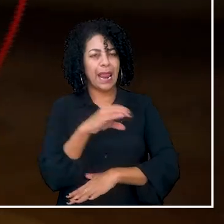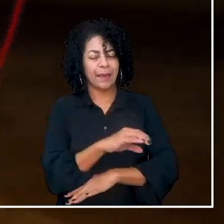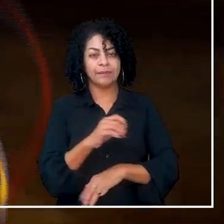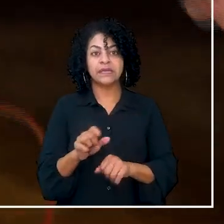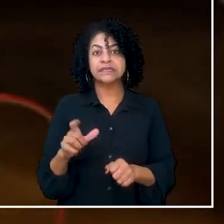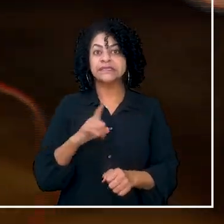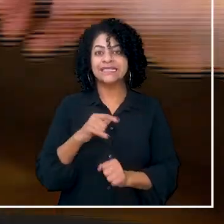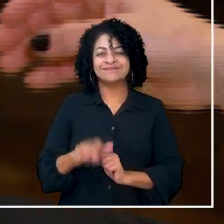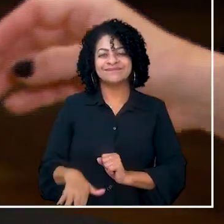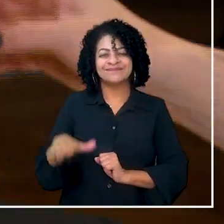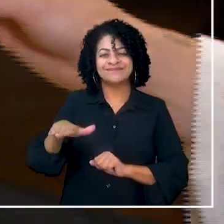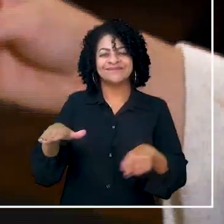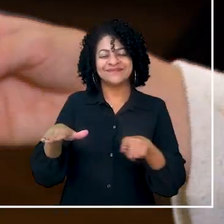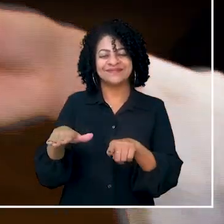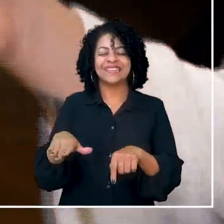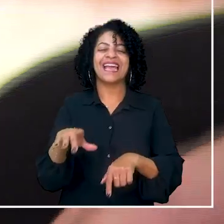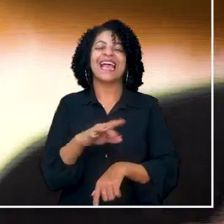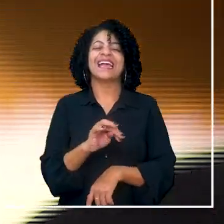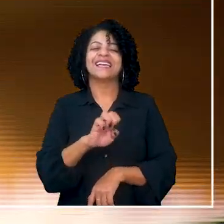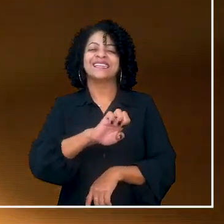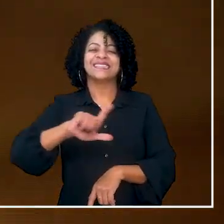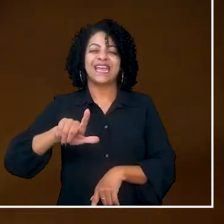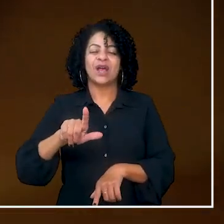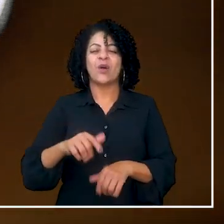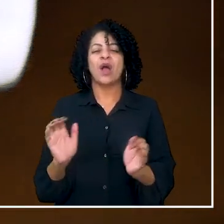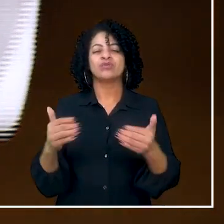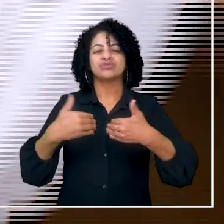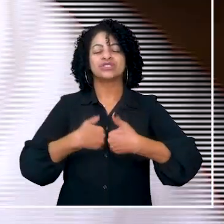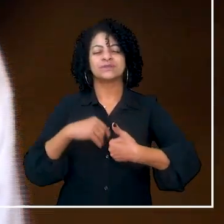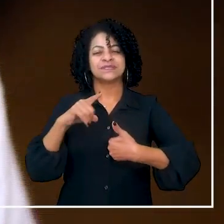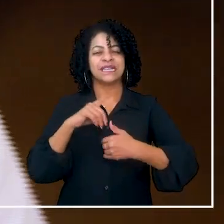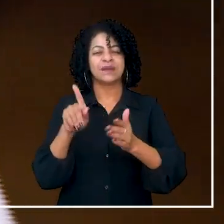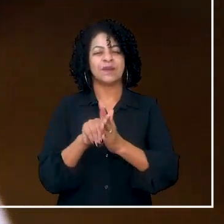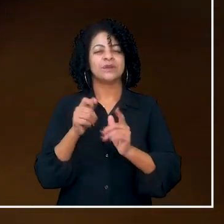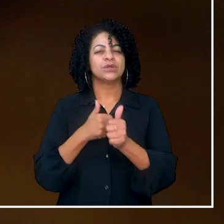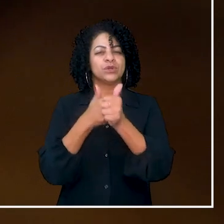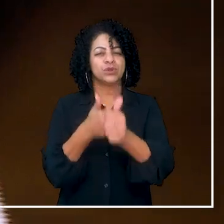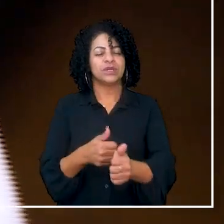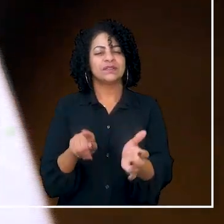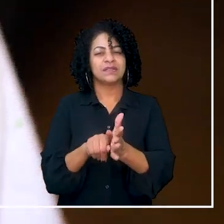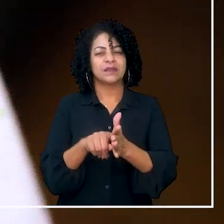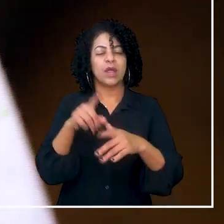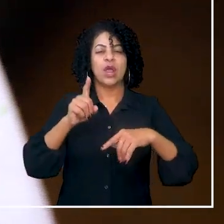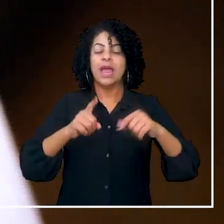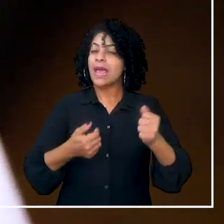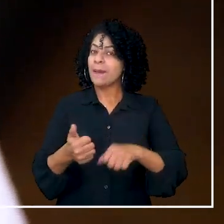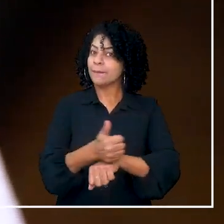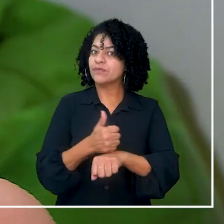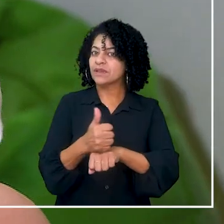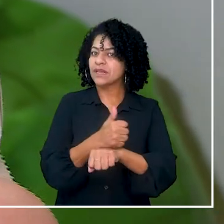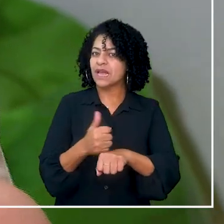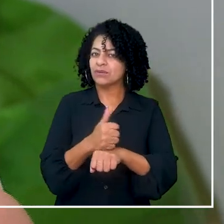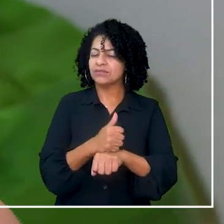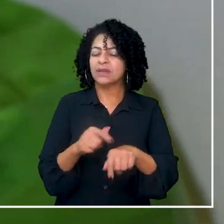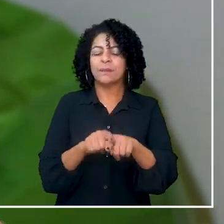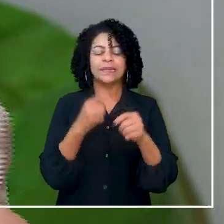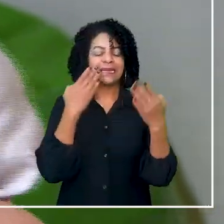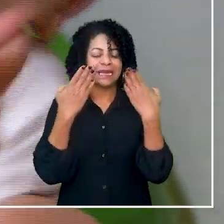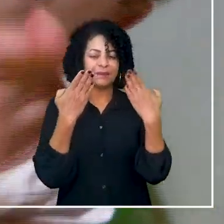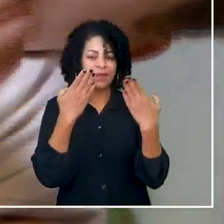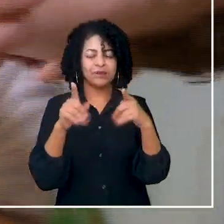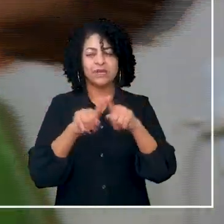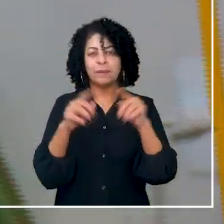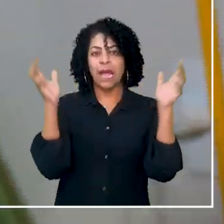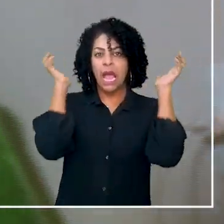as crianças demandam atenção extra. Theo tem autismo e recebe acompanhamento de vários profissionais, como terapeuta